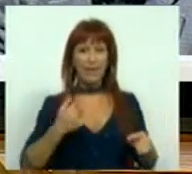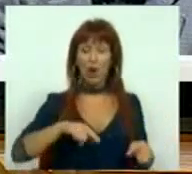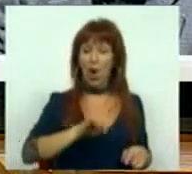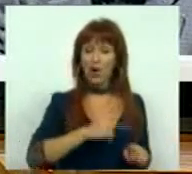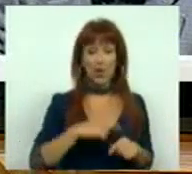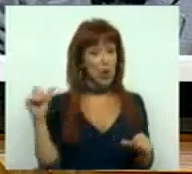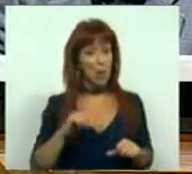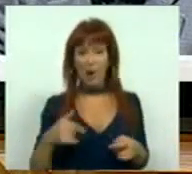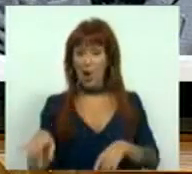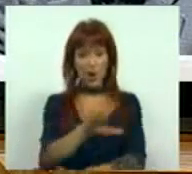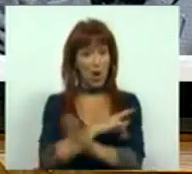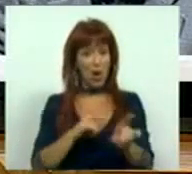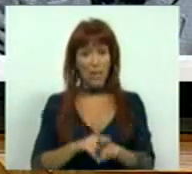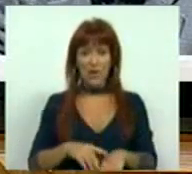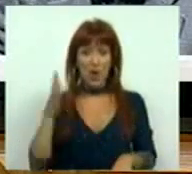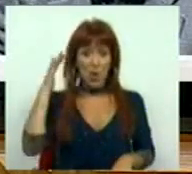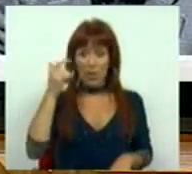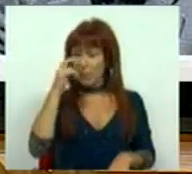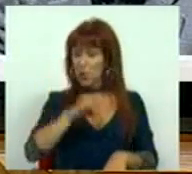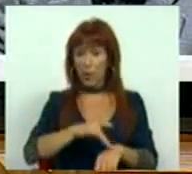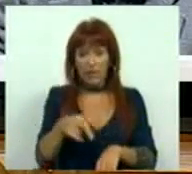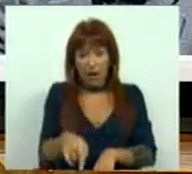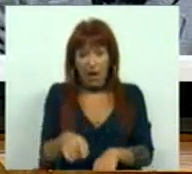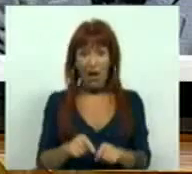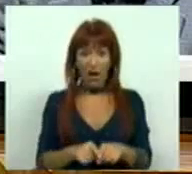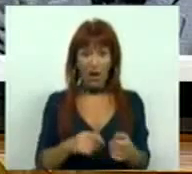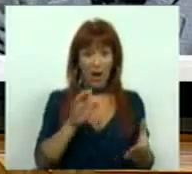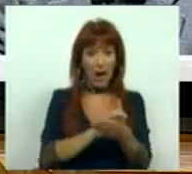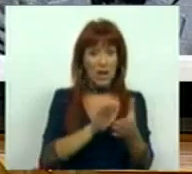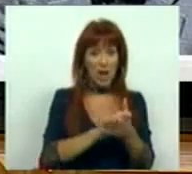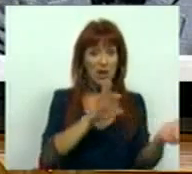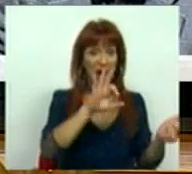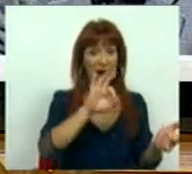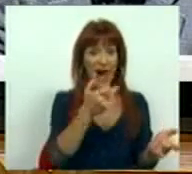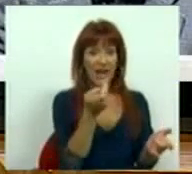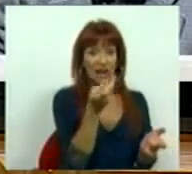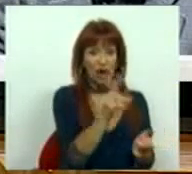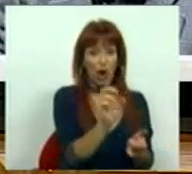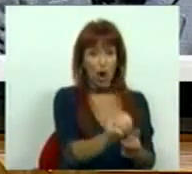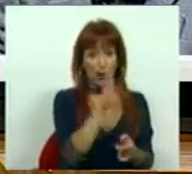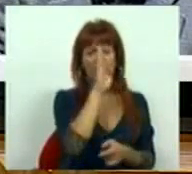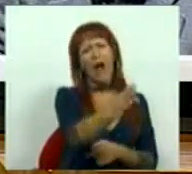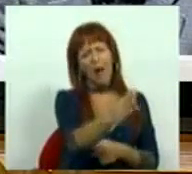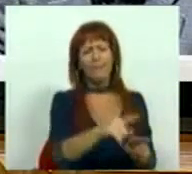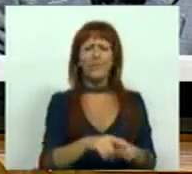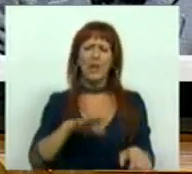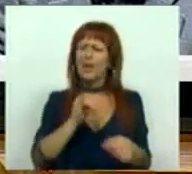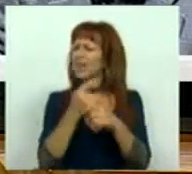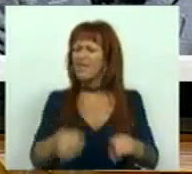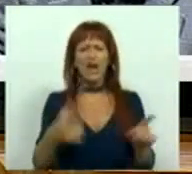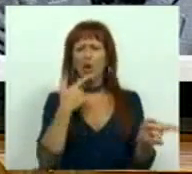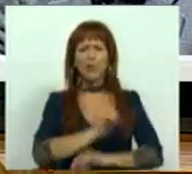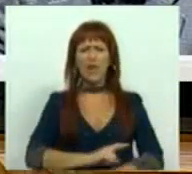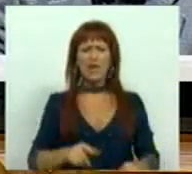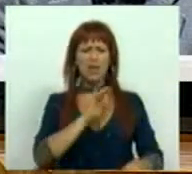somos os piores na Europa quanto ao número de infecções entre casais heterossexuais. Não podia ser, aliás, de outra maneira, senhoras e